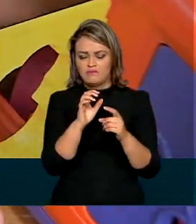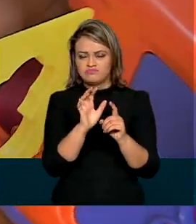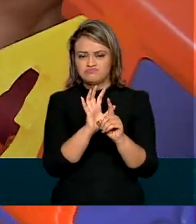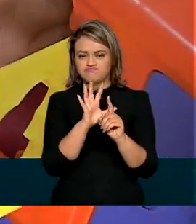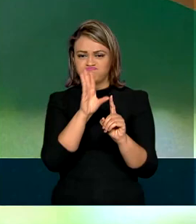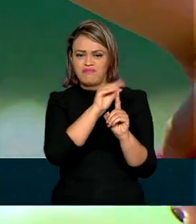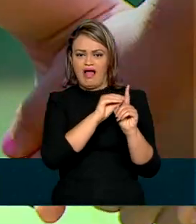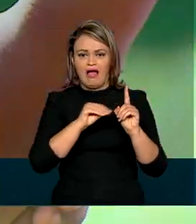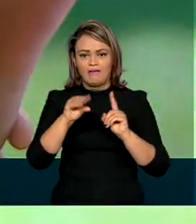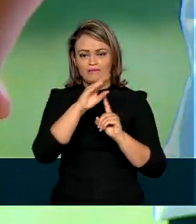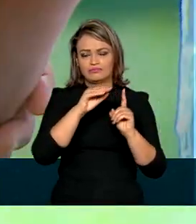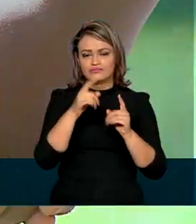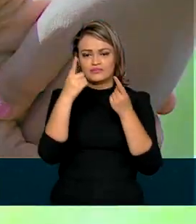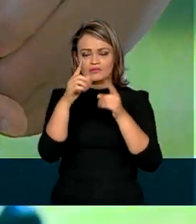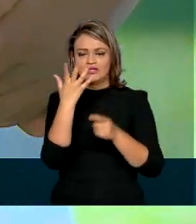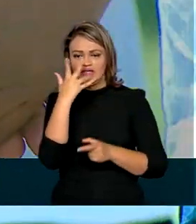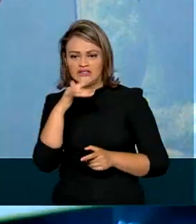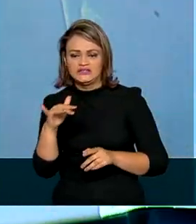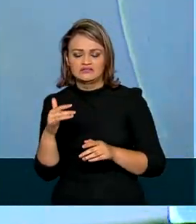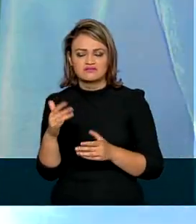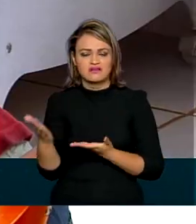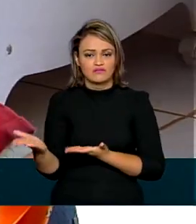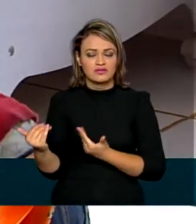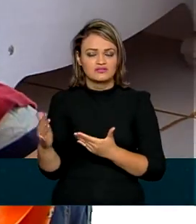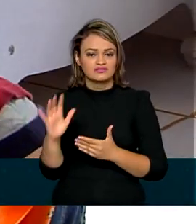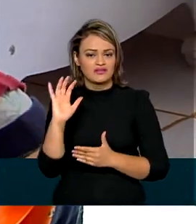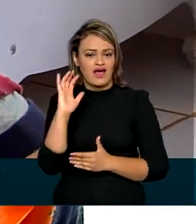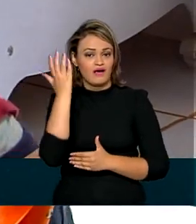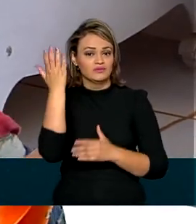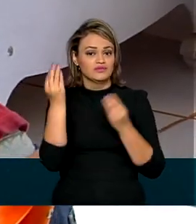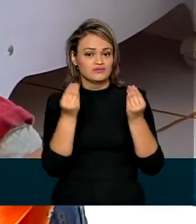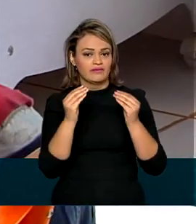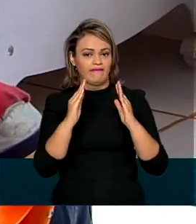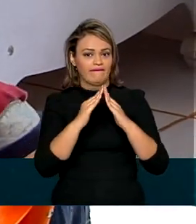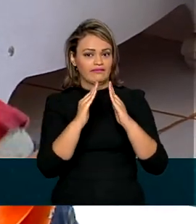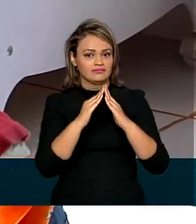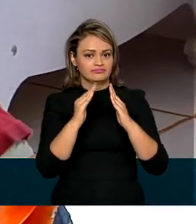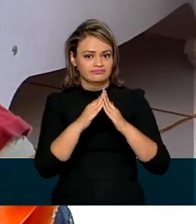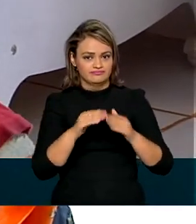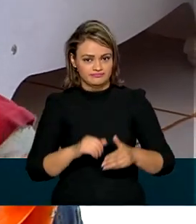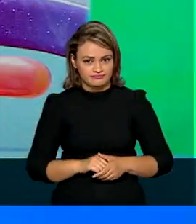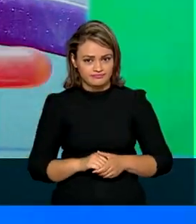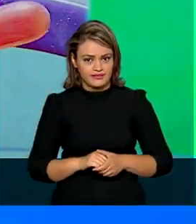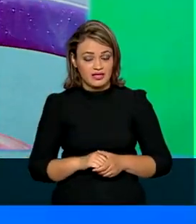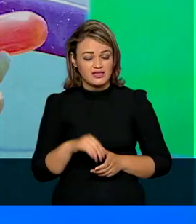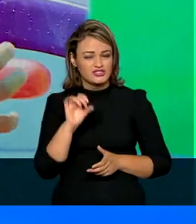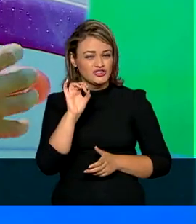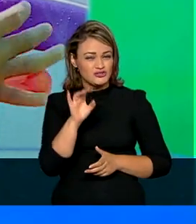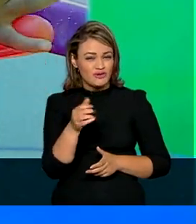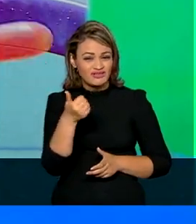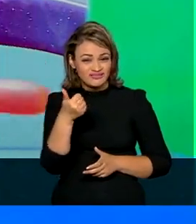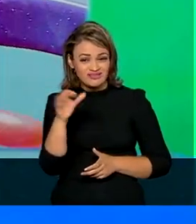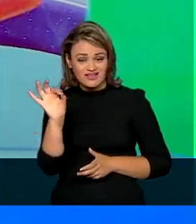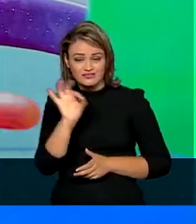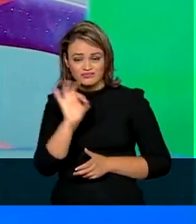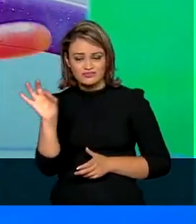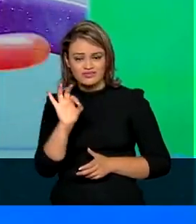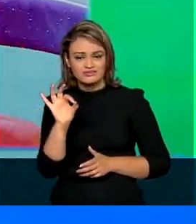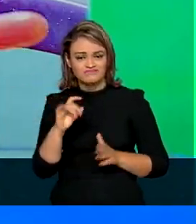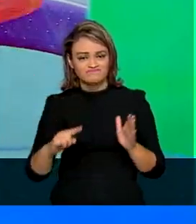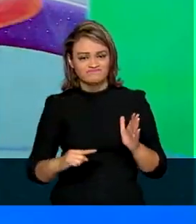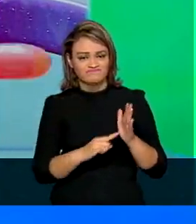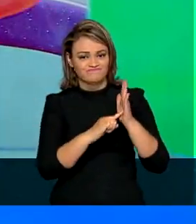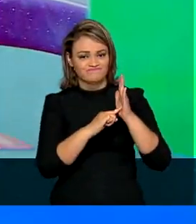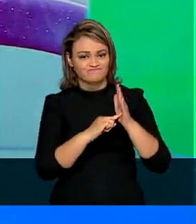sexual de crianças e adolescentes ocorrem dentro da casa da vítima. E apenas 10% dos casos